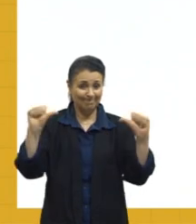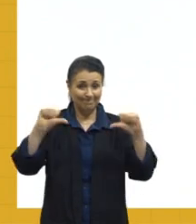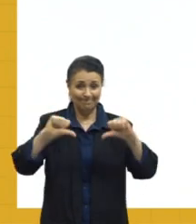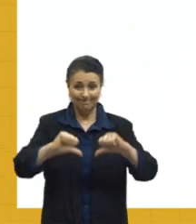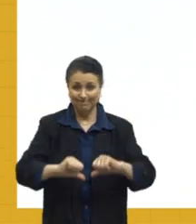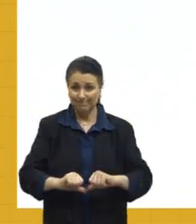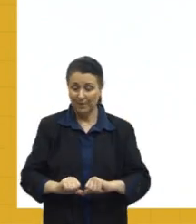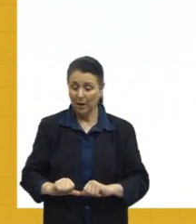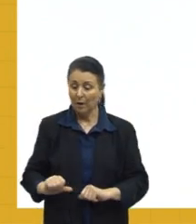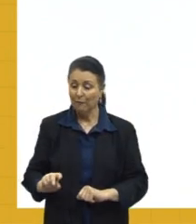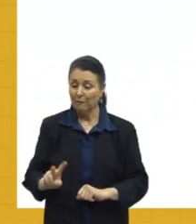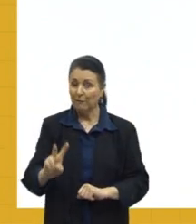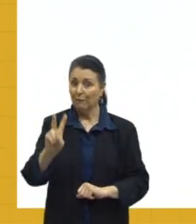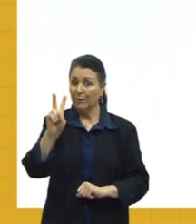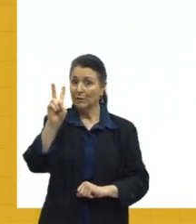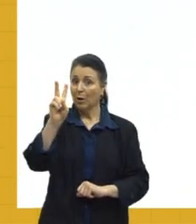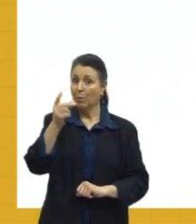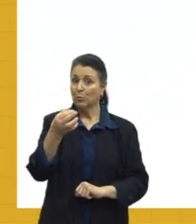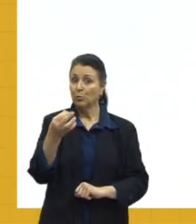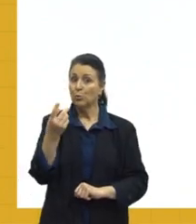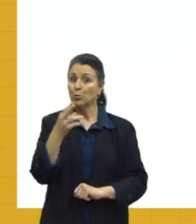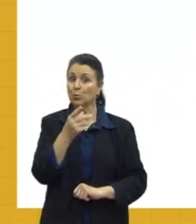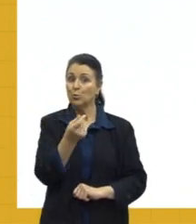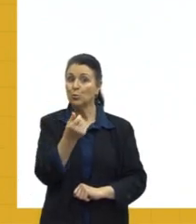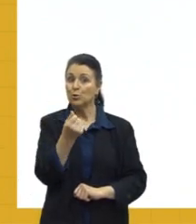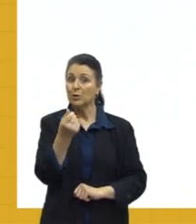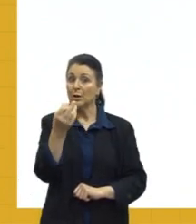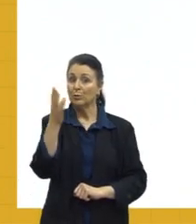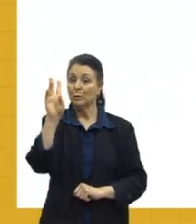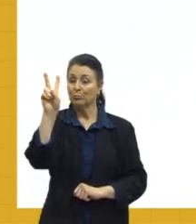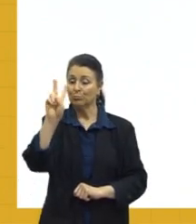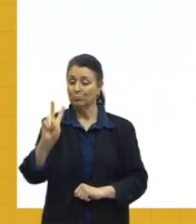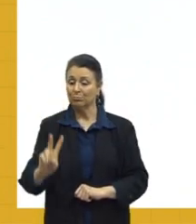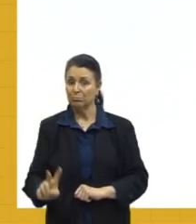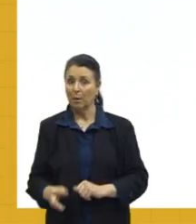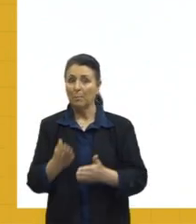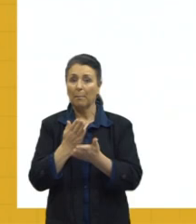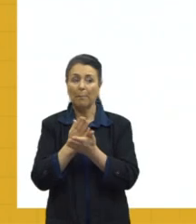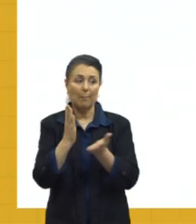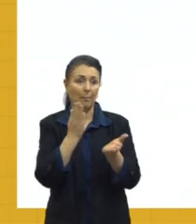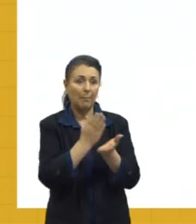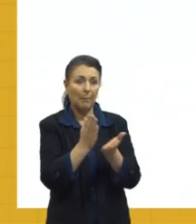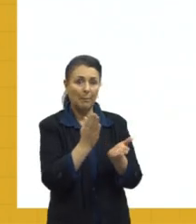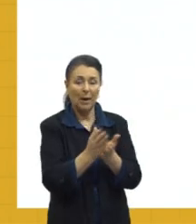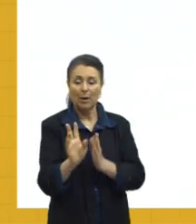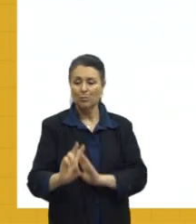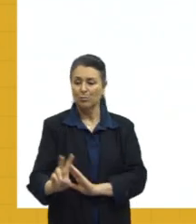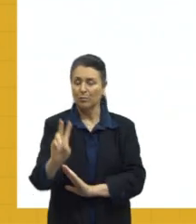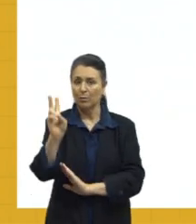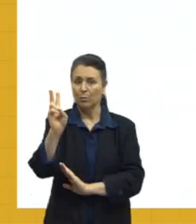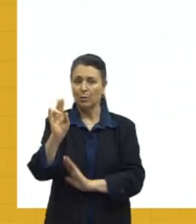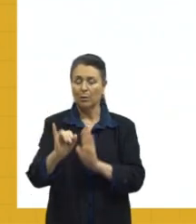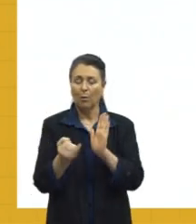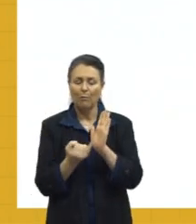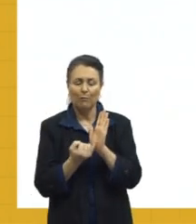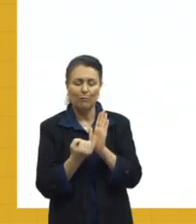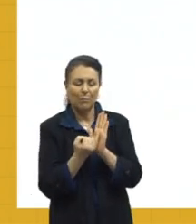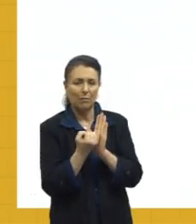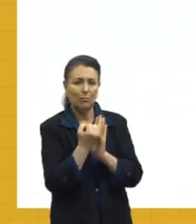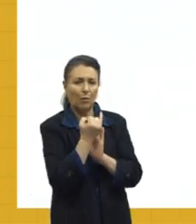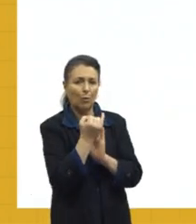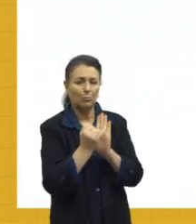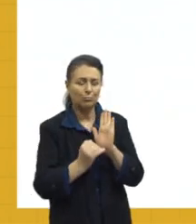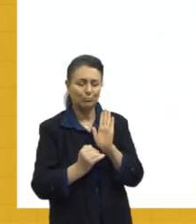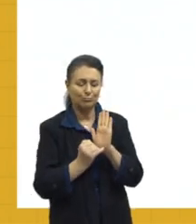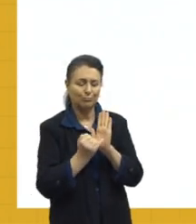desvalorização da moeda, isso quer dizer que, então, está tendo perda de poder aquisitivo, então nós temos uma inflação super alta, as pessoas não